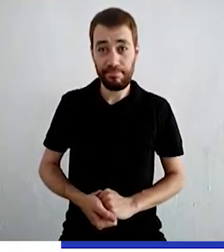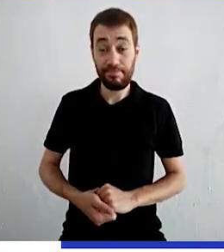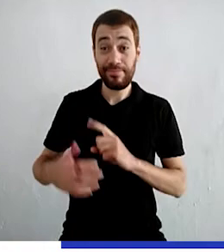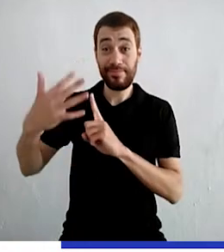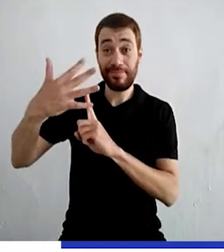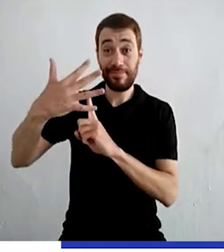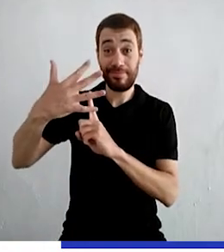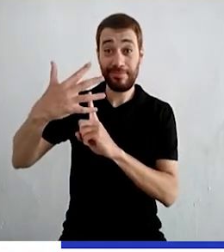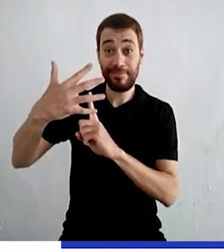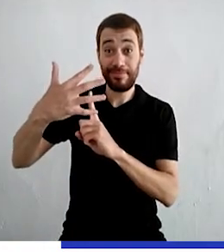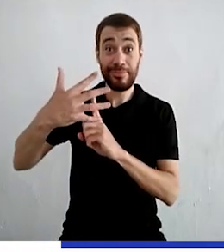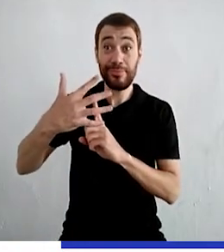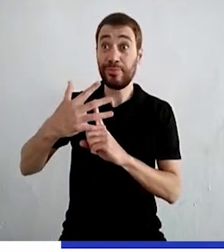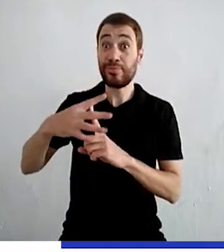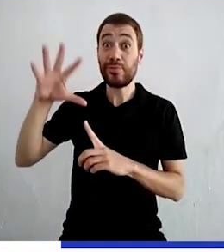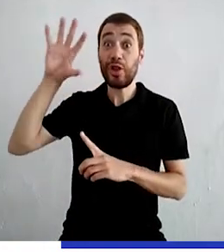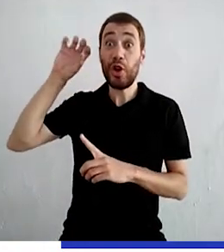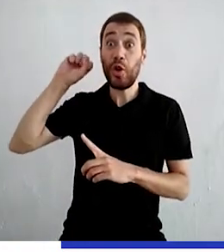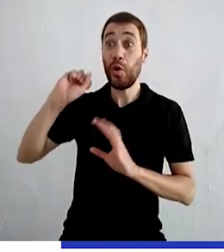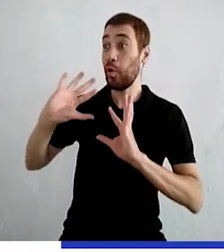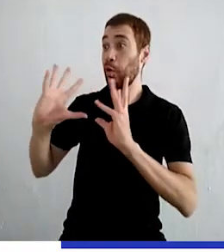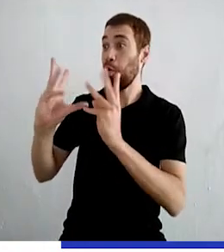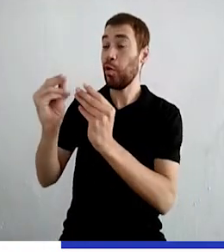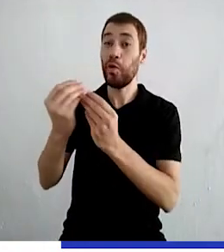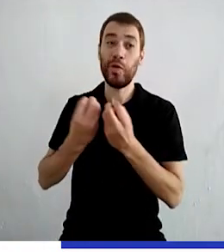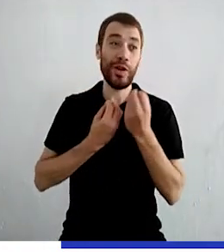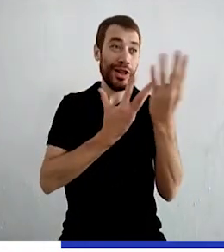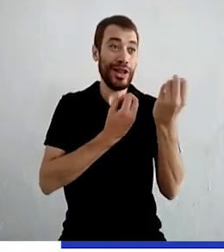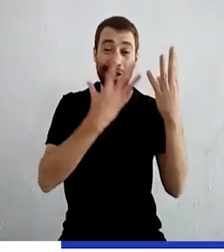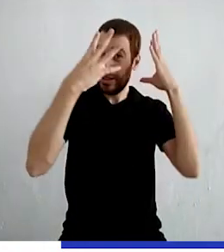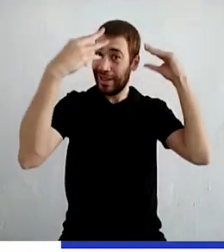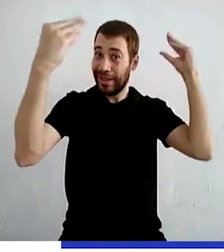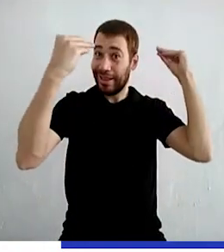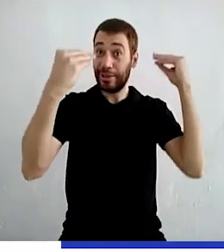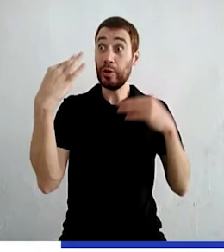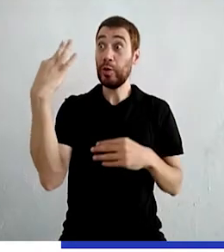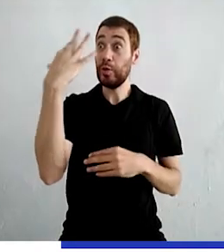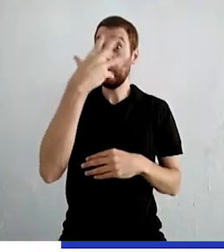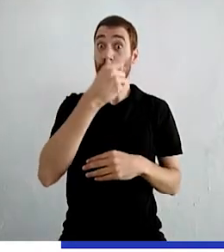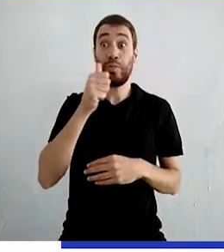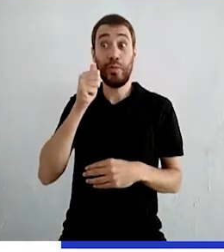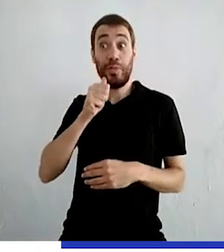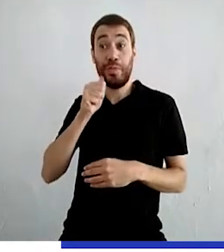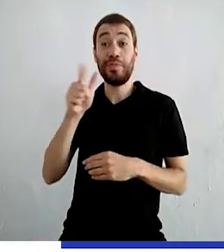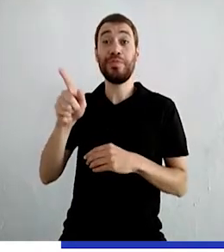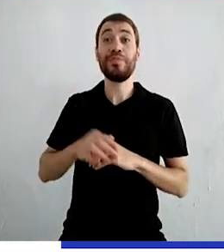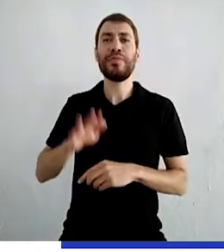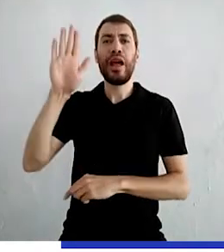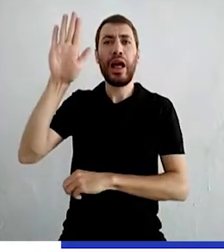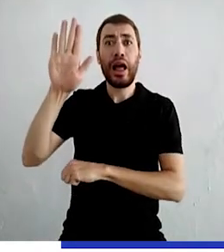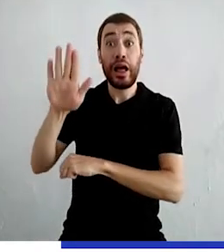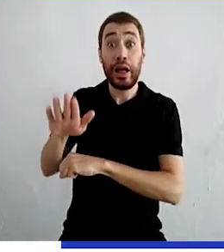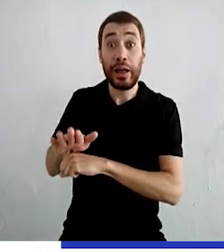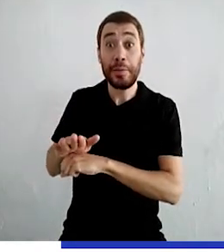Bicho de Palha ouviu todos contando a paixão do príncipe e a beleza da moça. Na